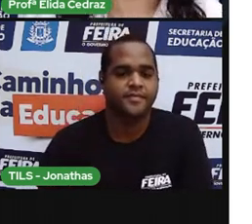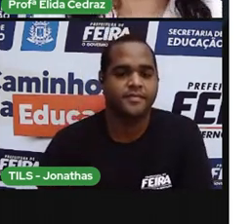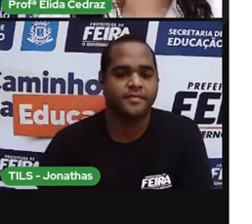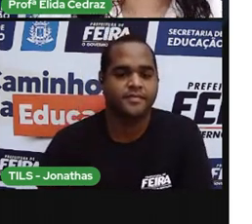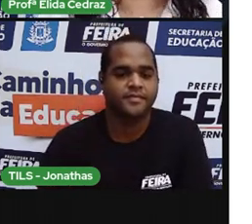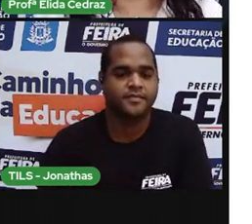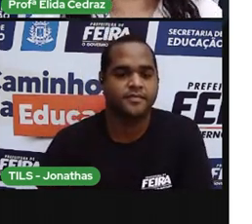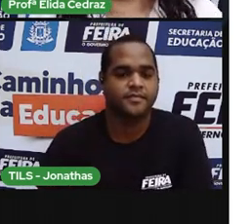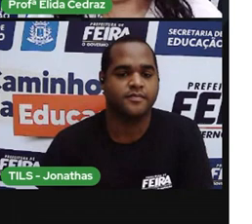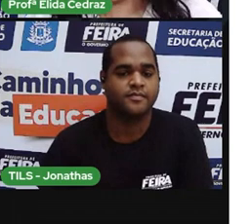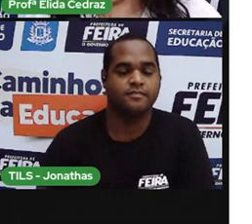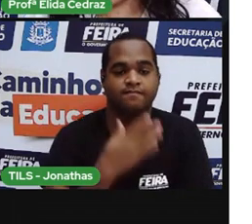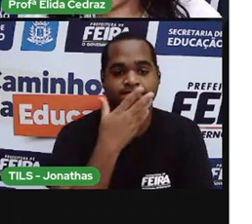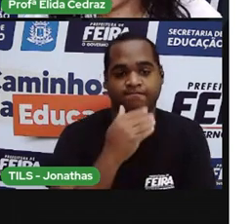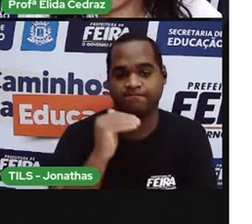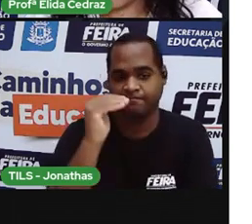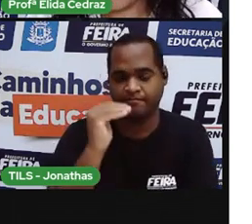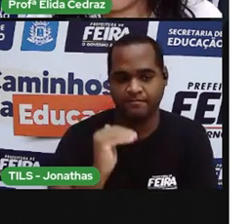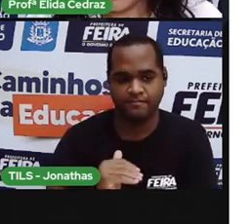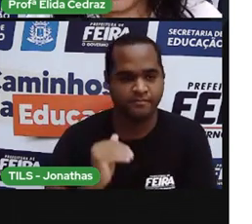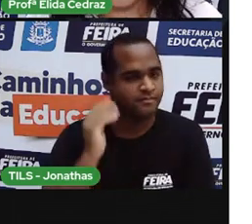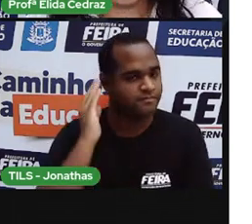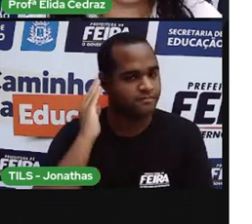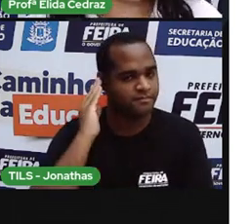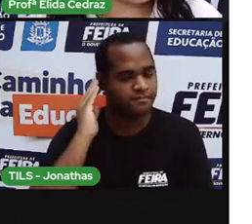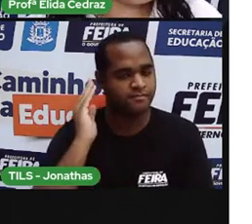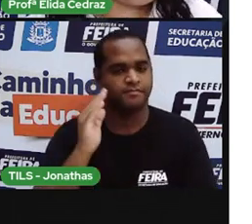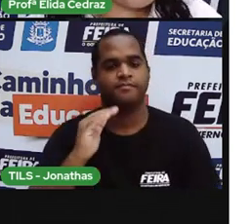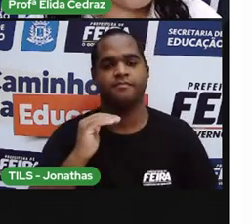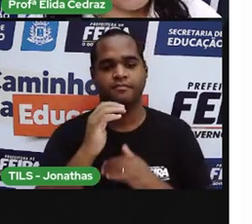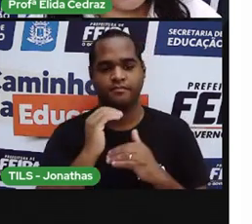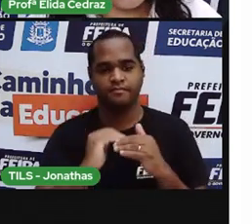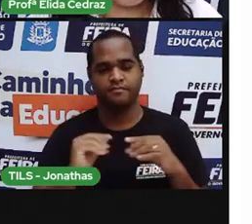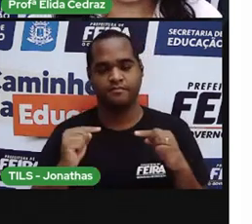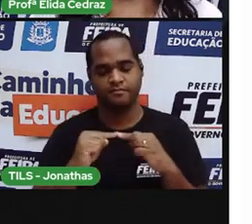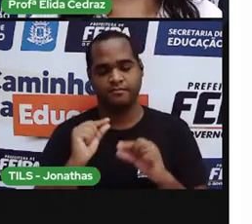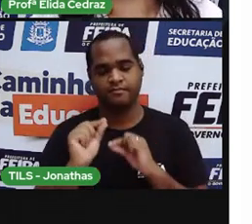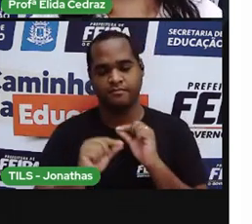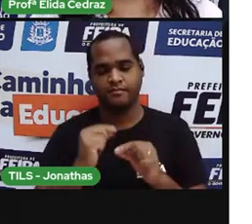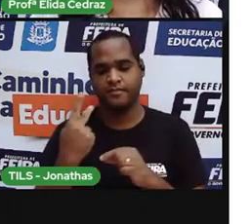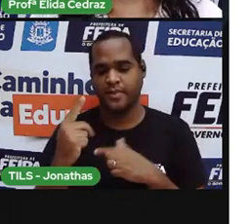E este rapaz, ele está fazendo um trabalho,